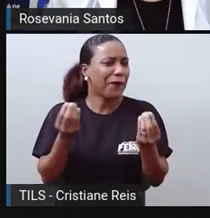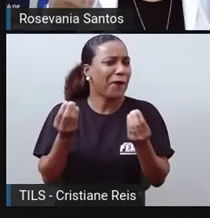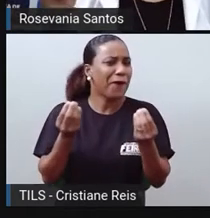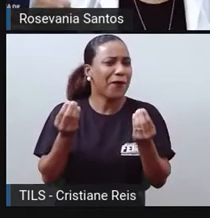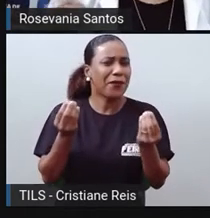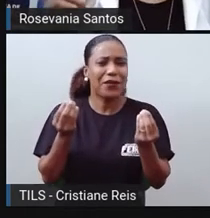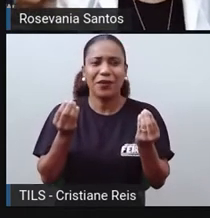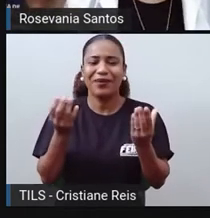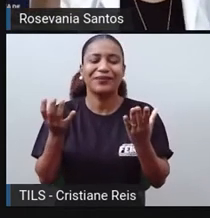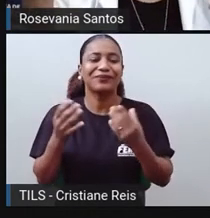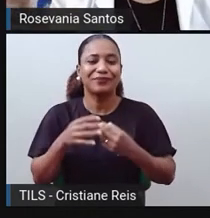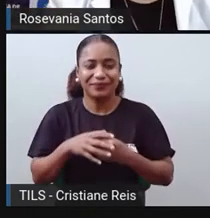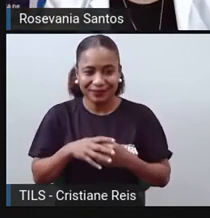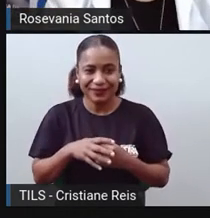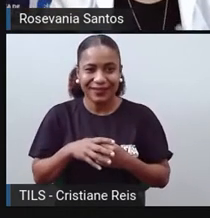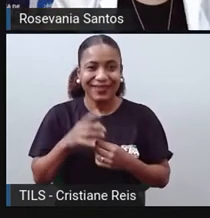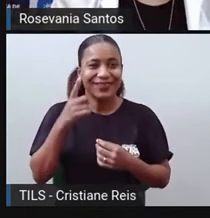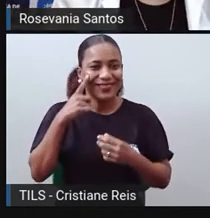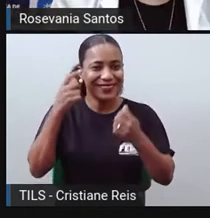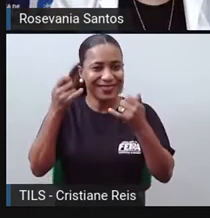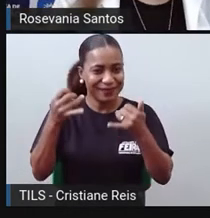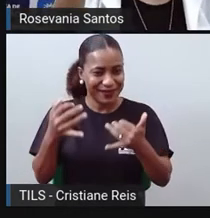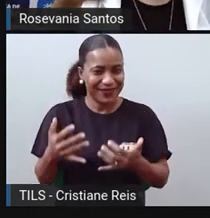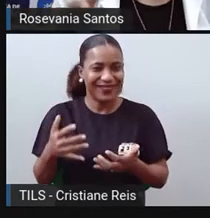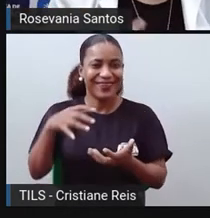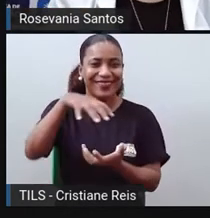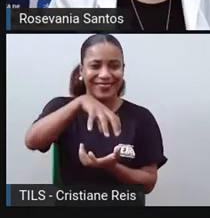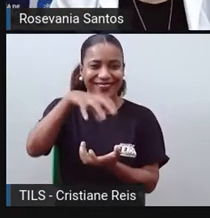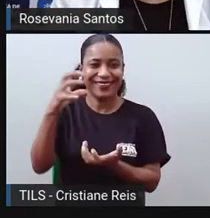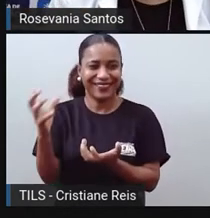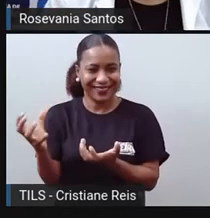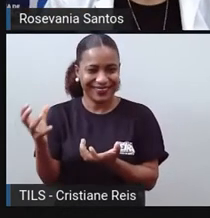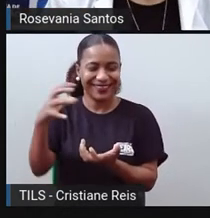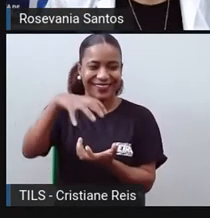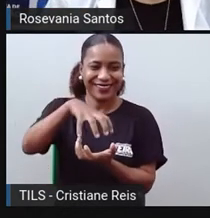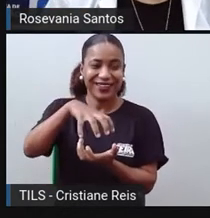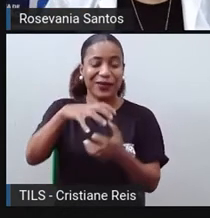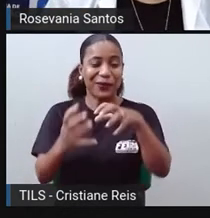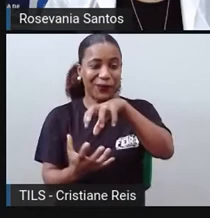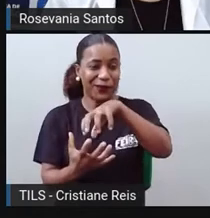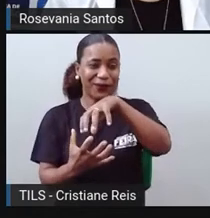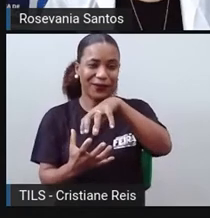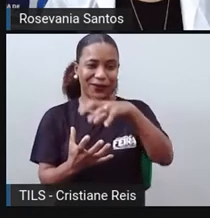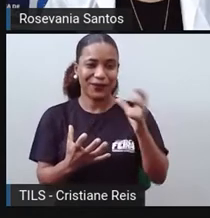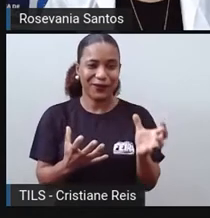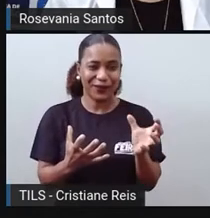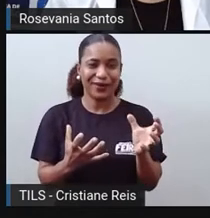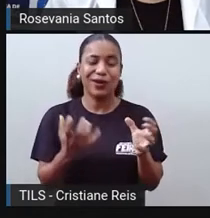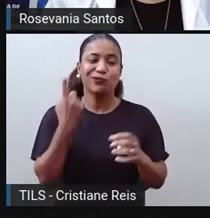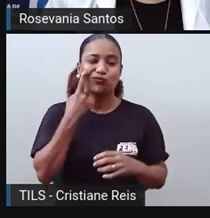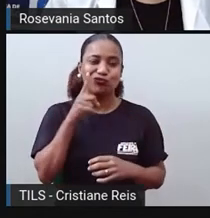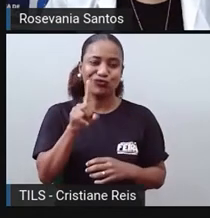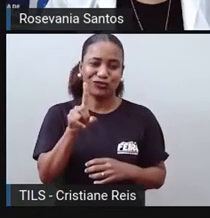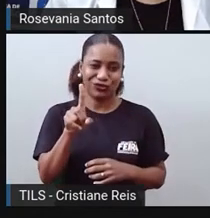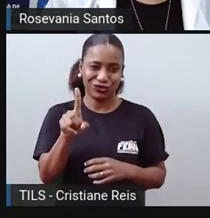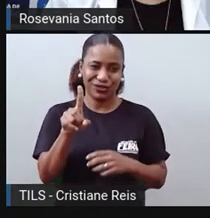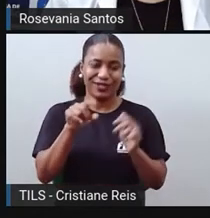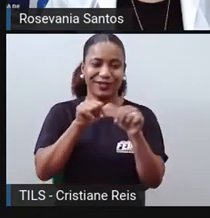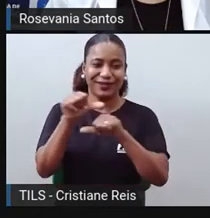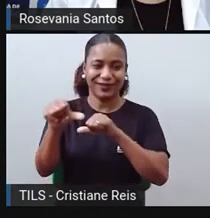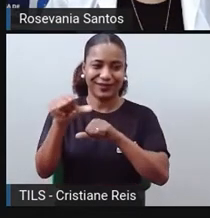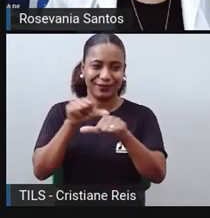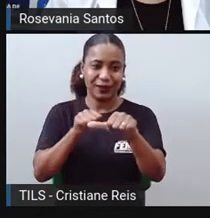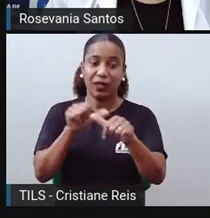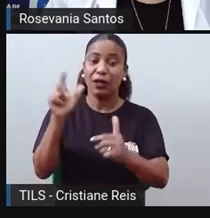Pró? Exatamente como ocorre no horário de verão lá. Então, já é convencionado isso, que a partir dessa mudança,